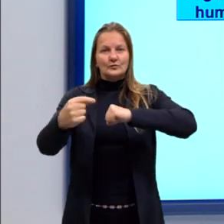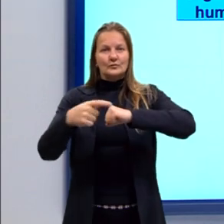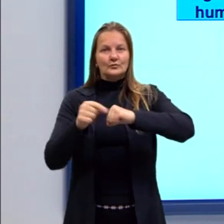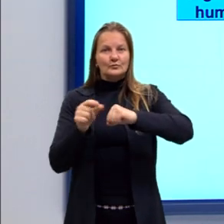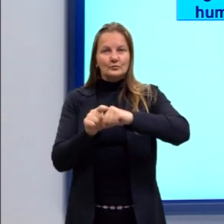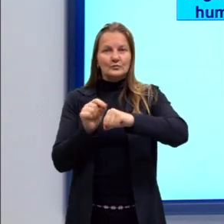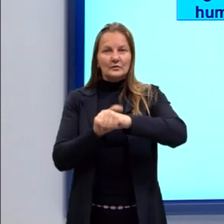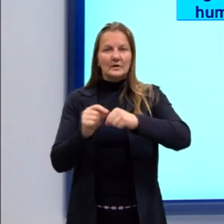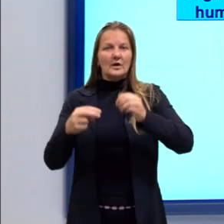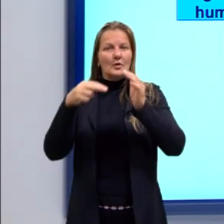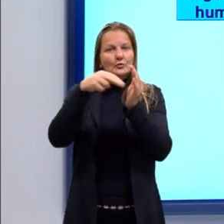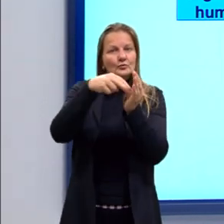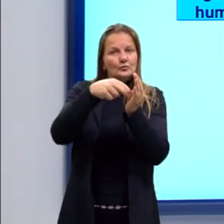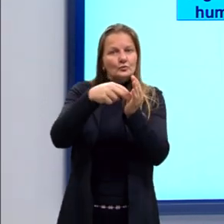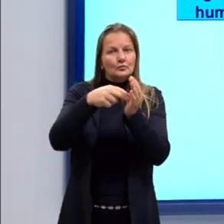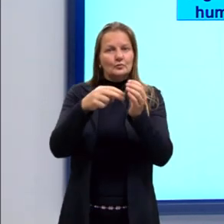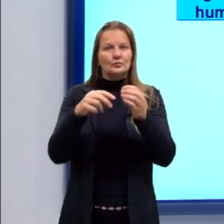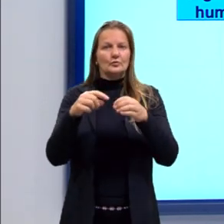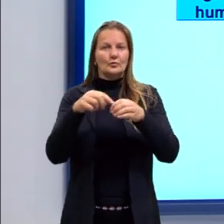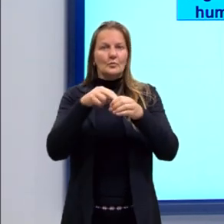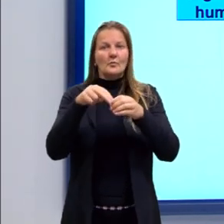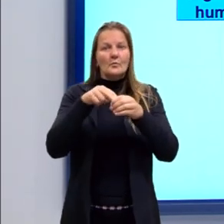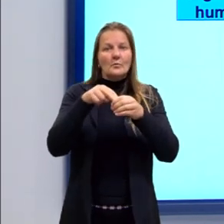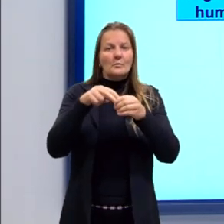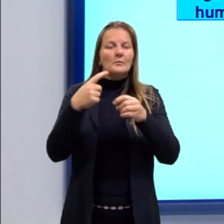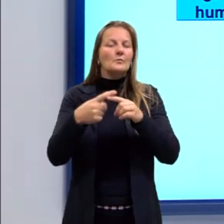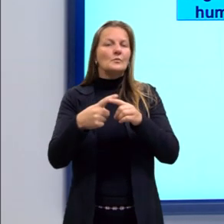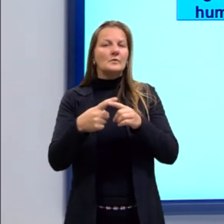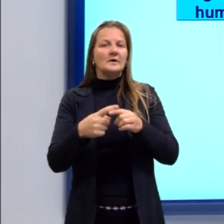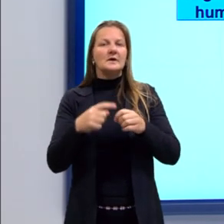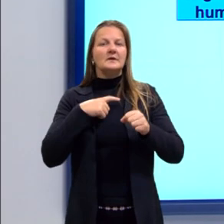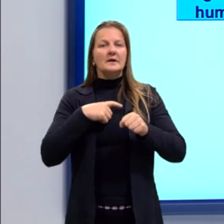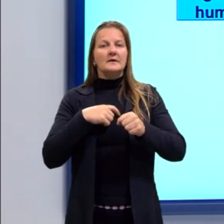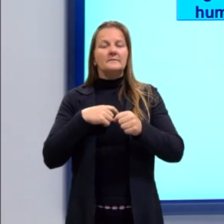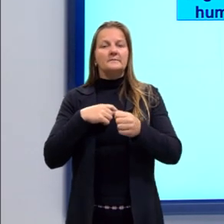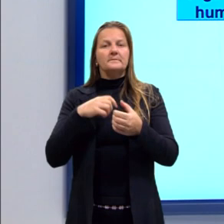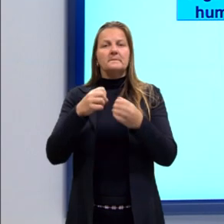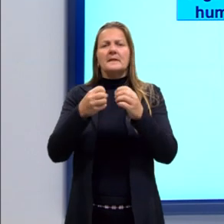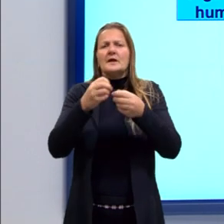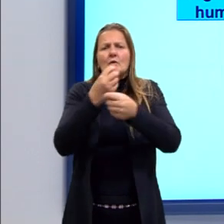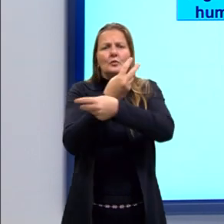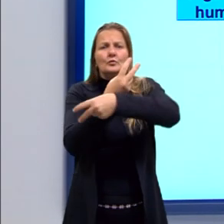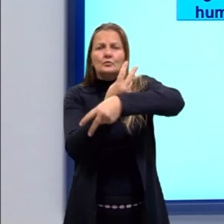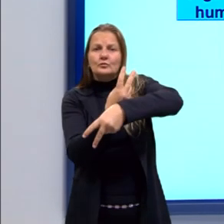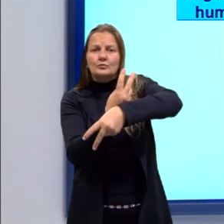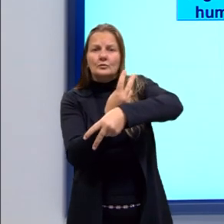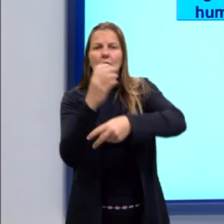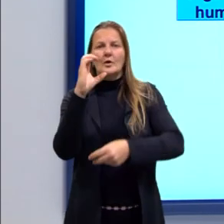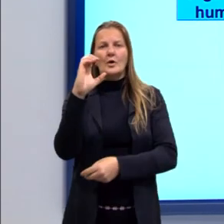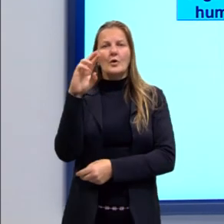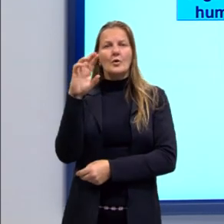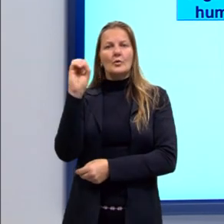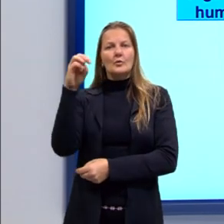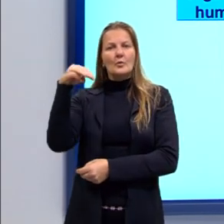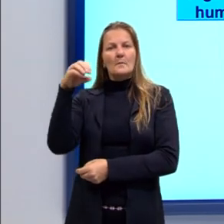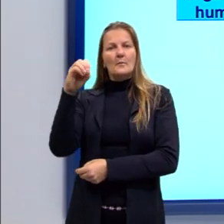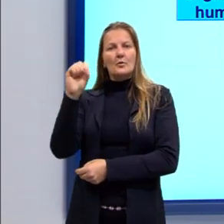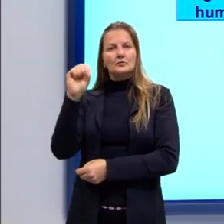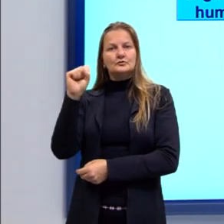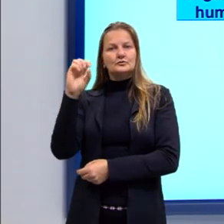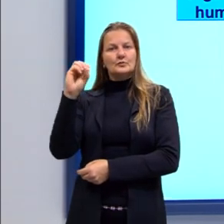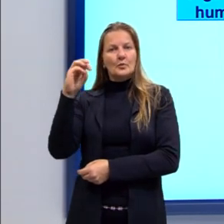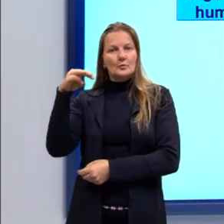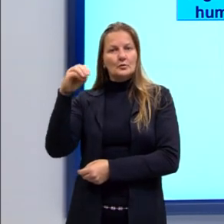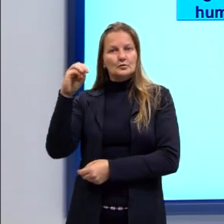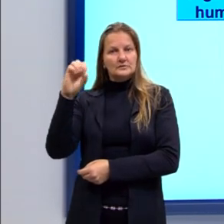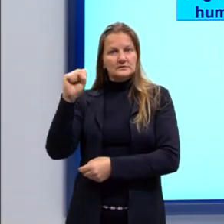núcleo, porque ali no núcleo ele vai conter os cromossomos, o material genético, onde está toda a